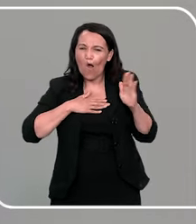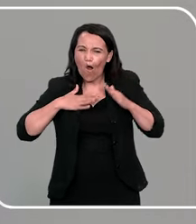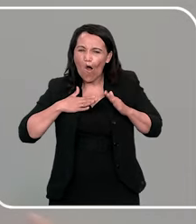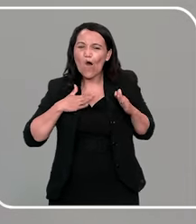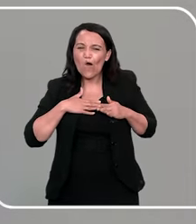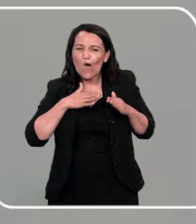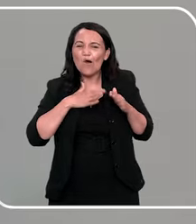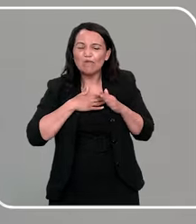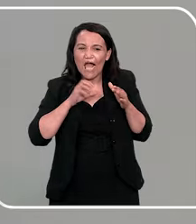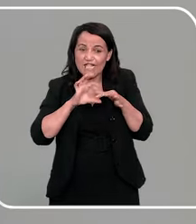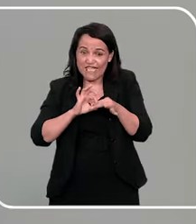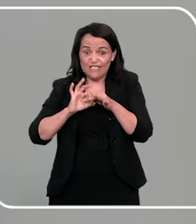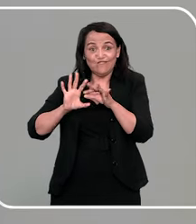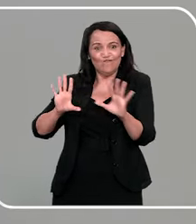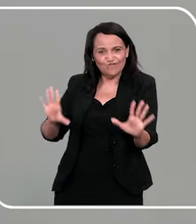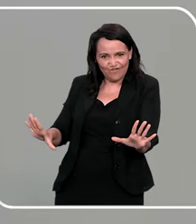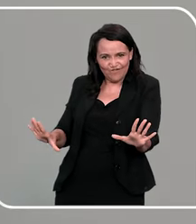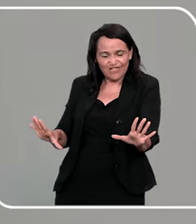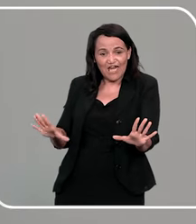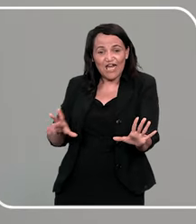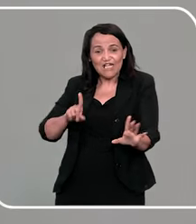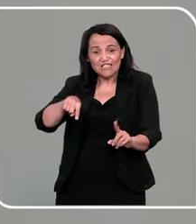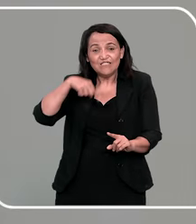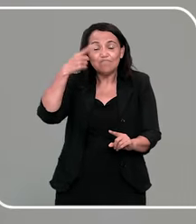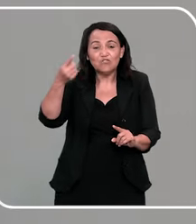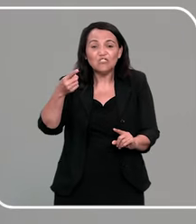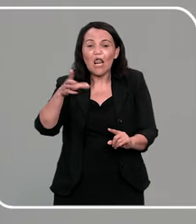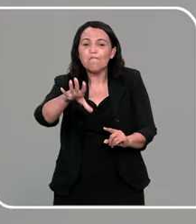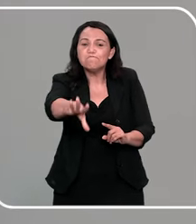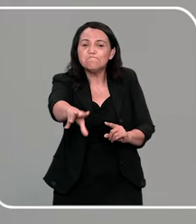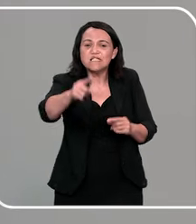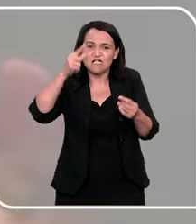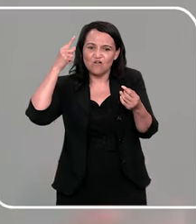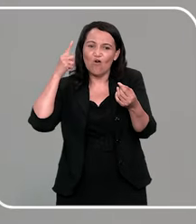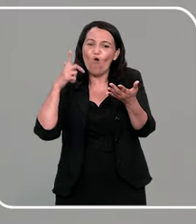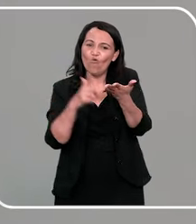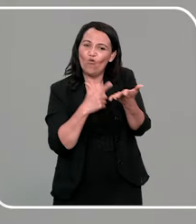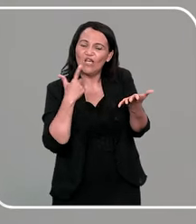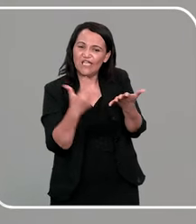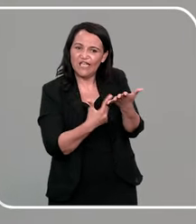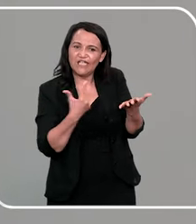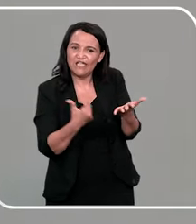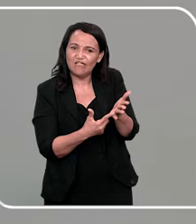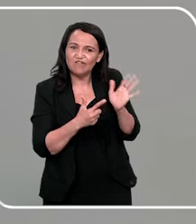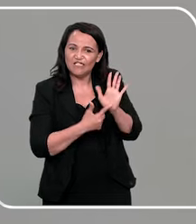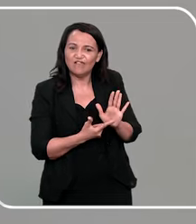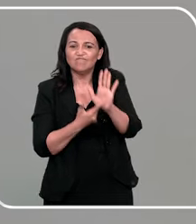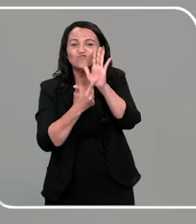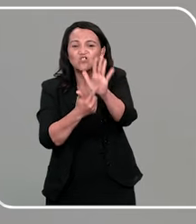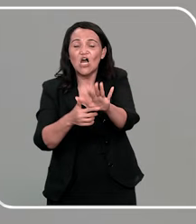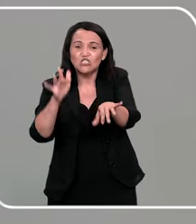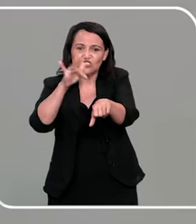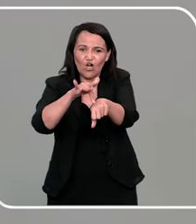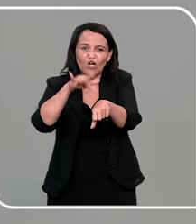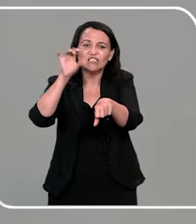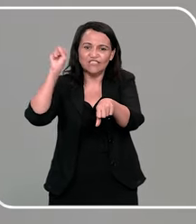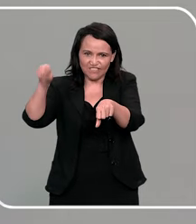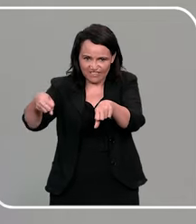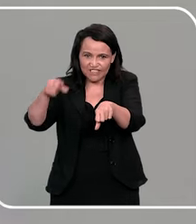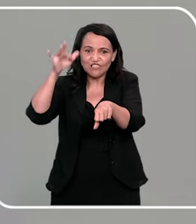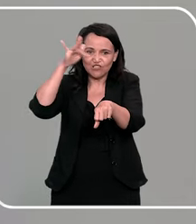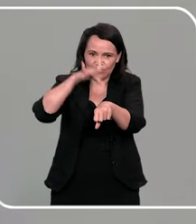E aí ele soltou, e aí depois ela foi lá, buscou o livro, aí tem uma parte do livro que fala, toque do sim, toque do não.